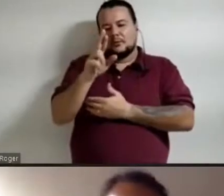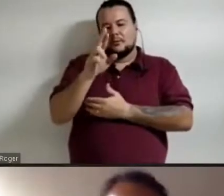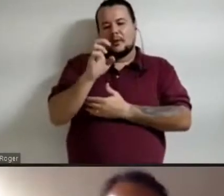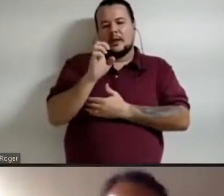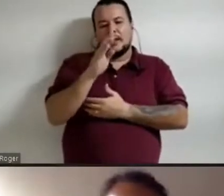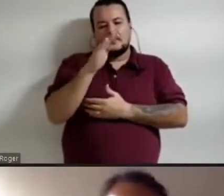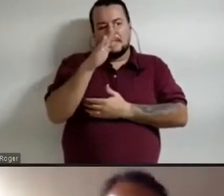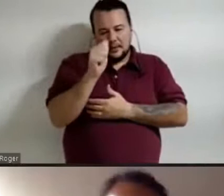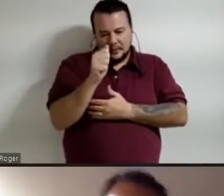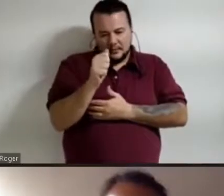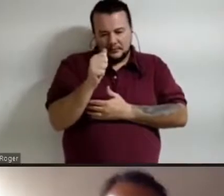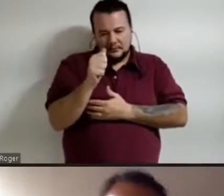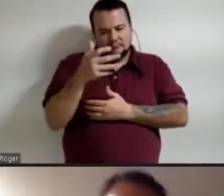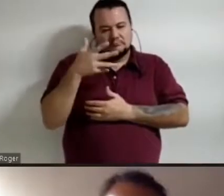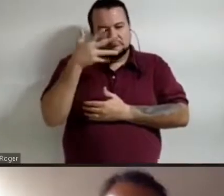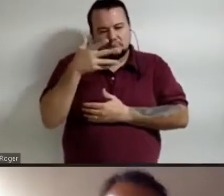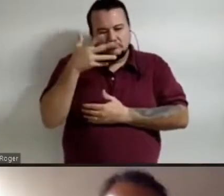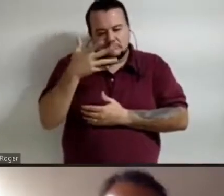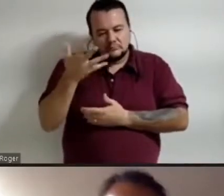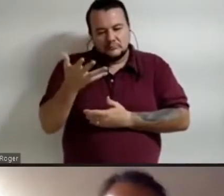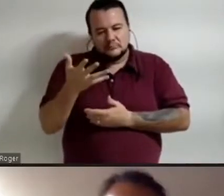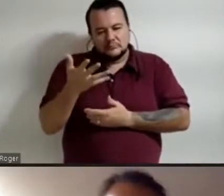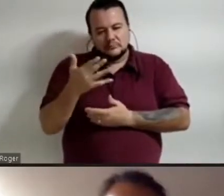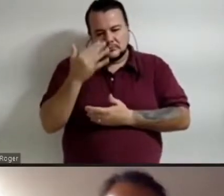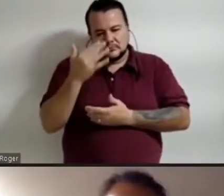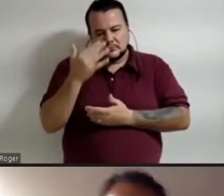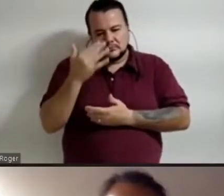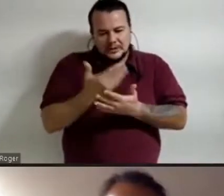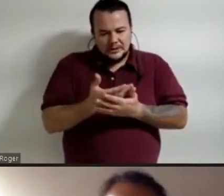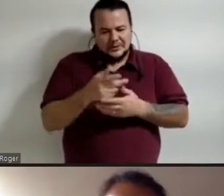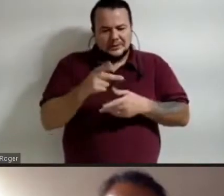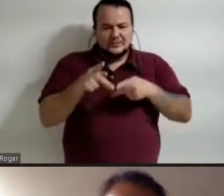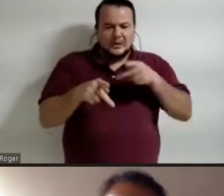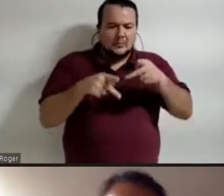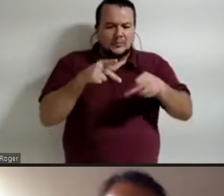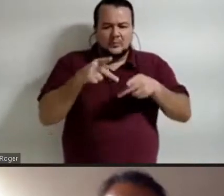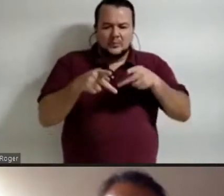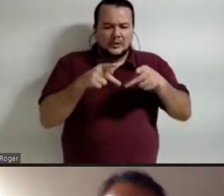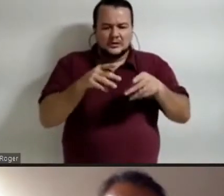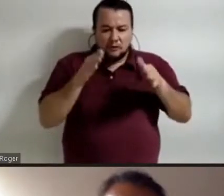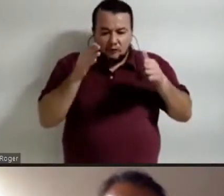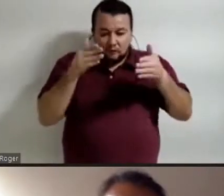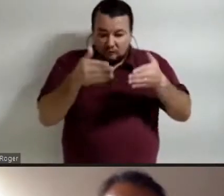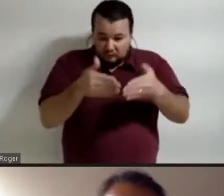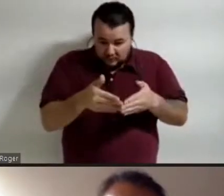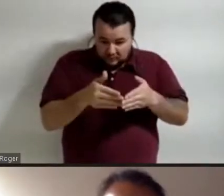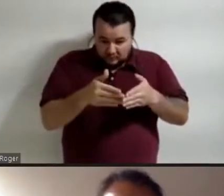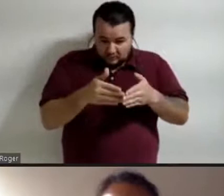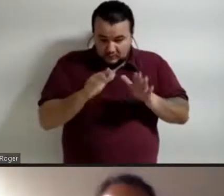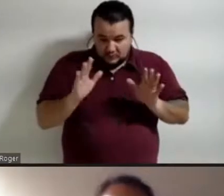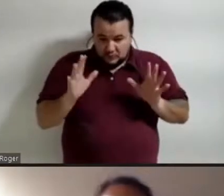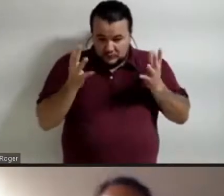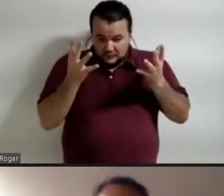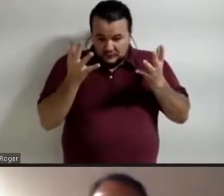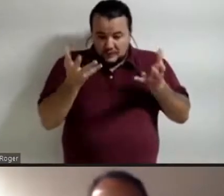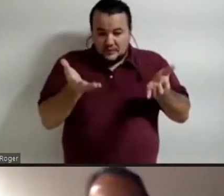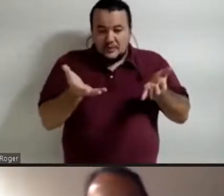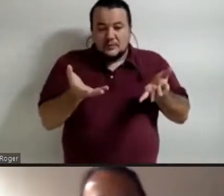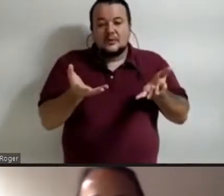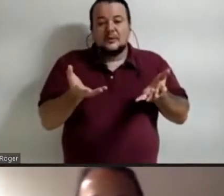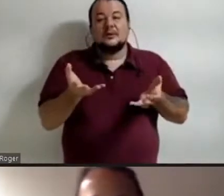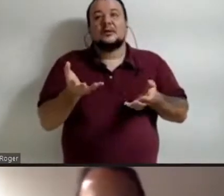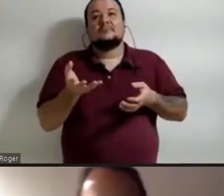Considerando o público dominante deste evento, queria pedir que você comente como vê a